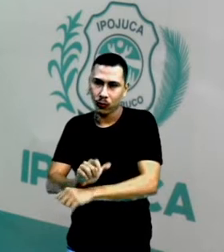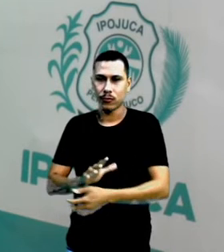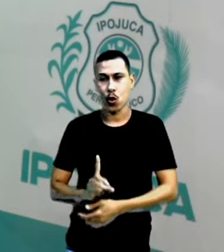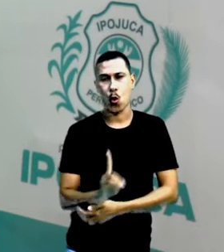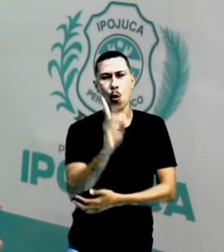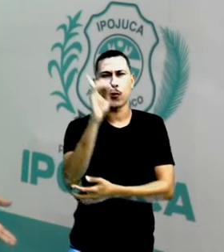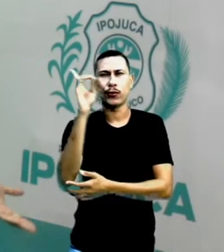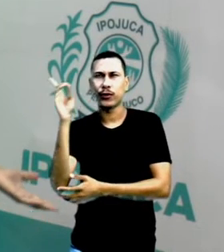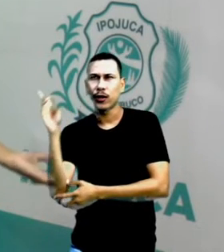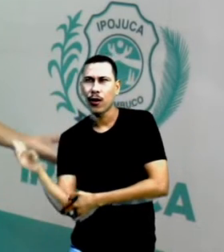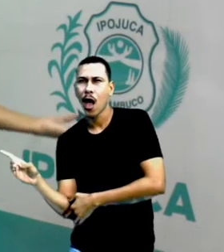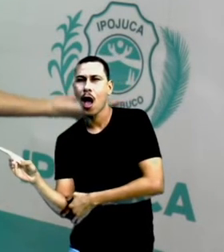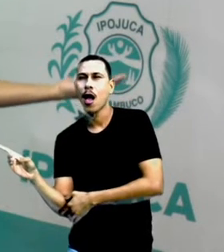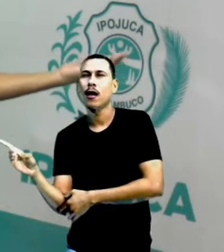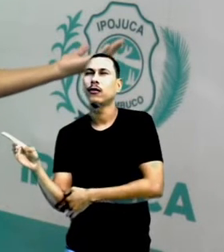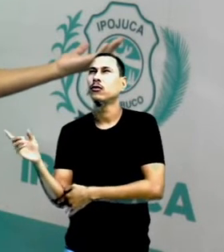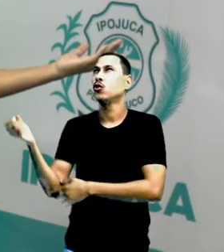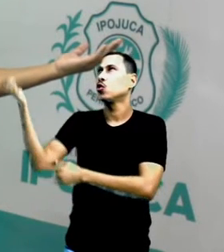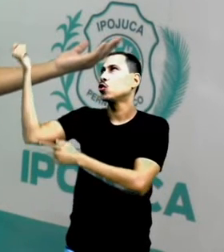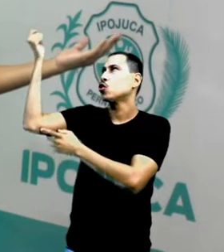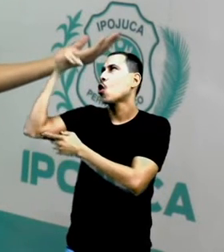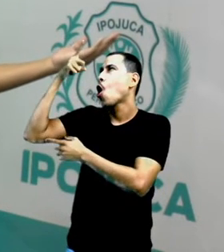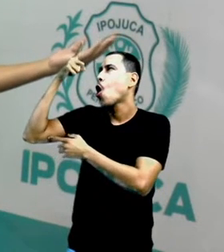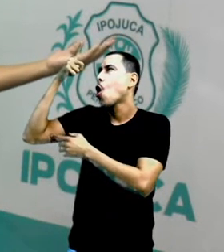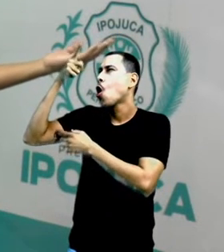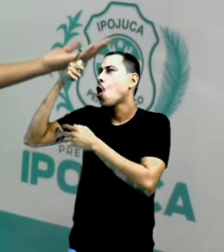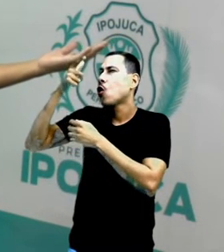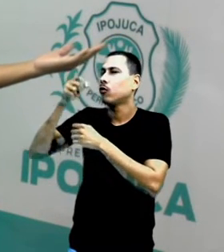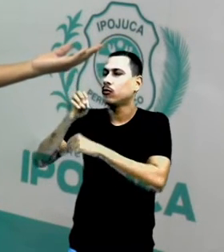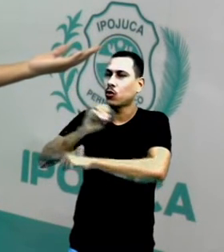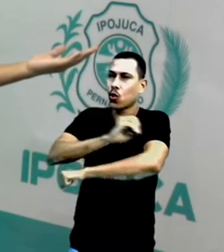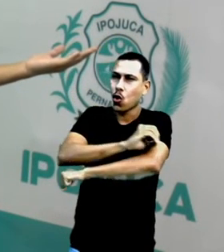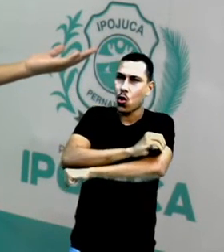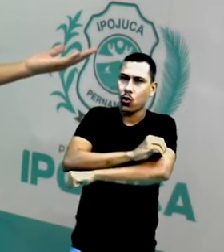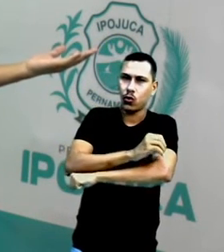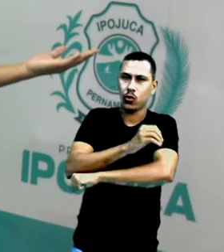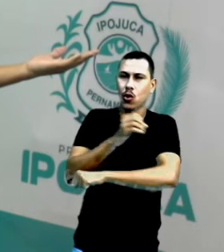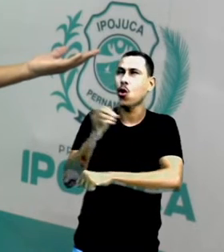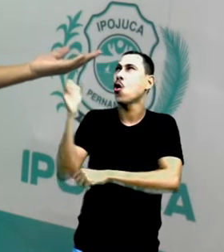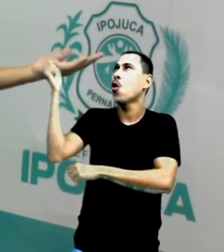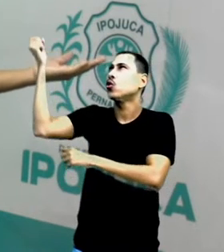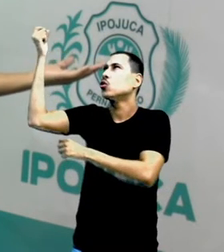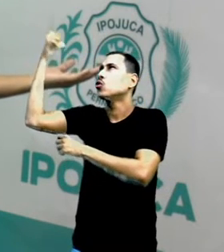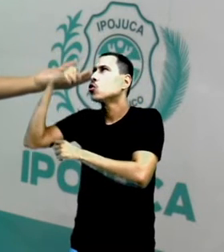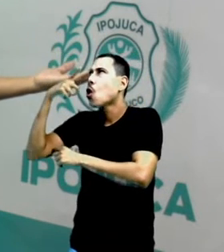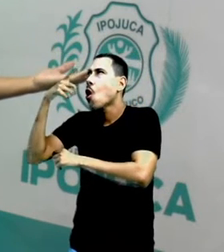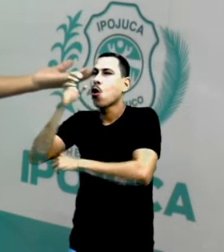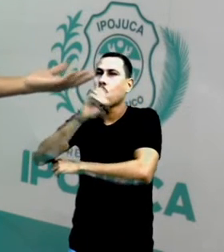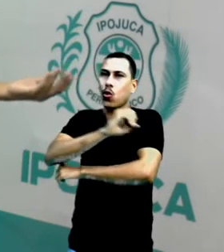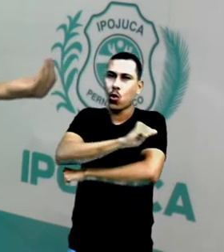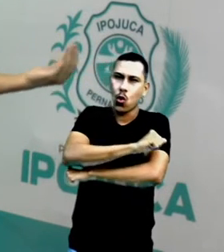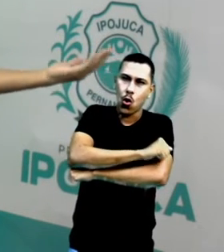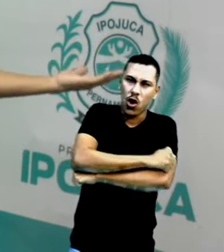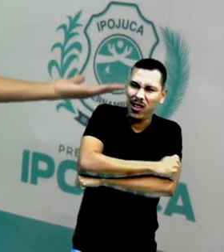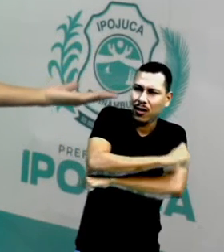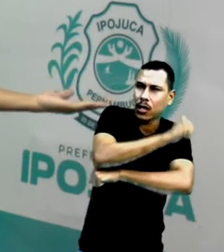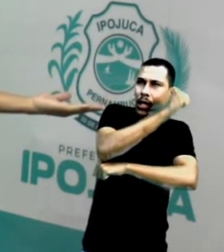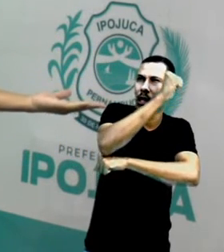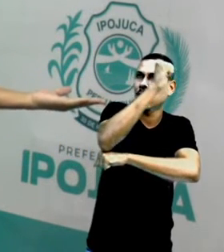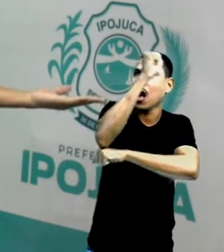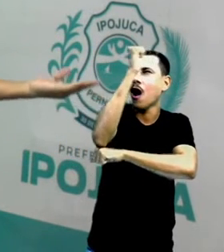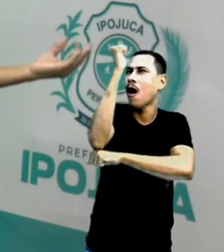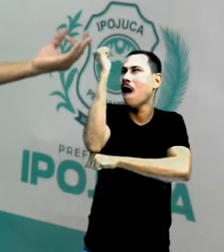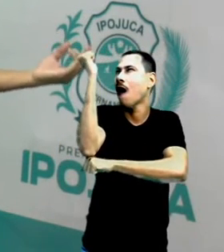gente vê o sol nascendo. Que é o nome que se dá de sol nascente. É onde ele